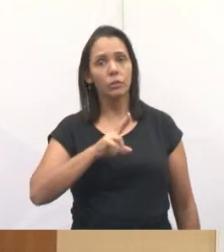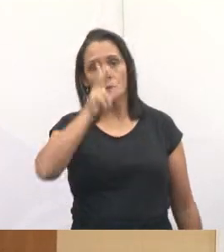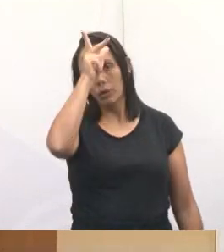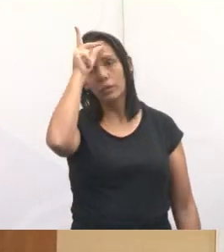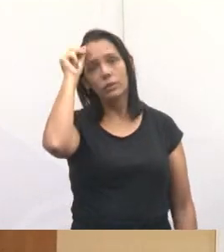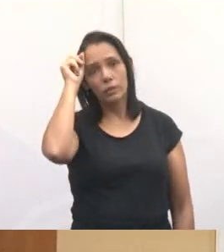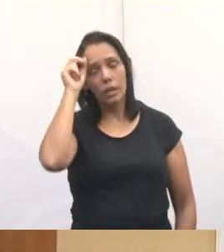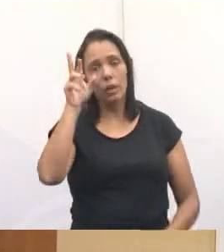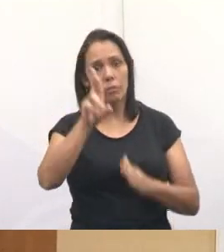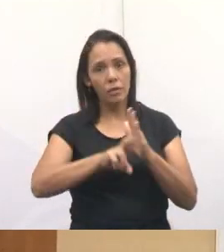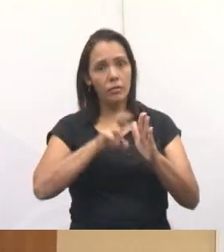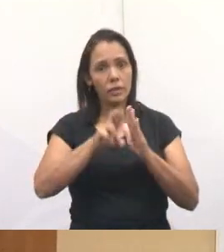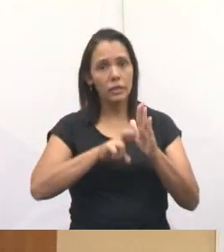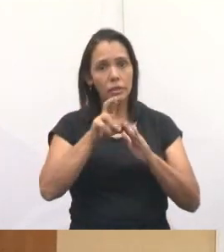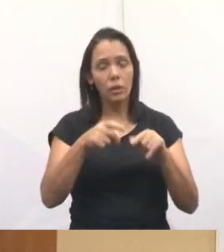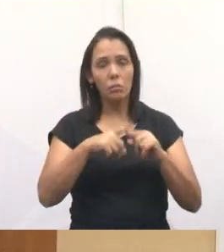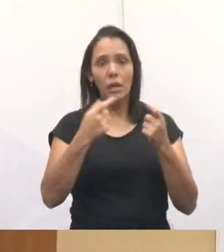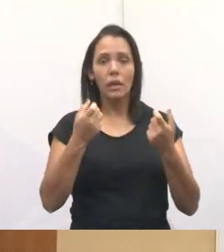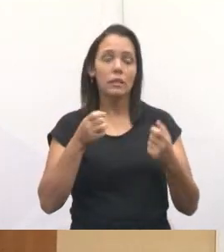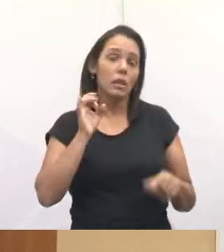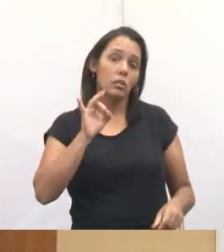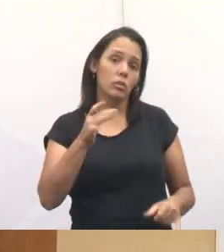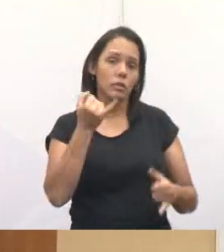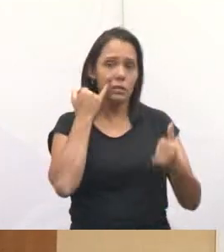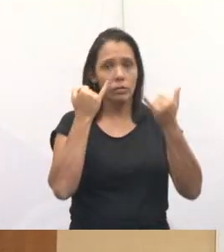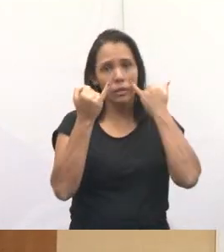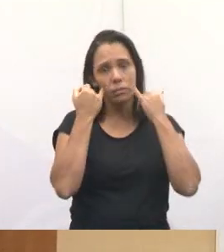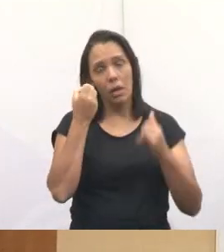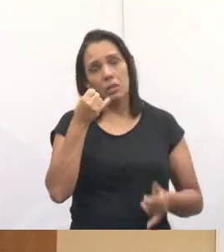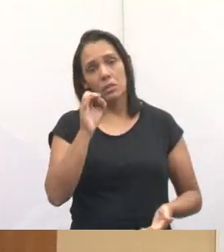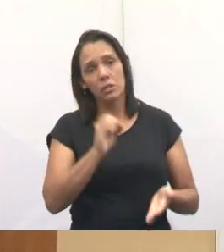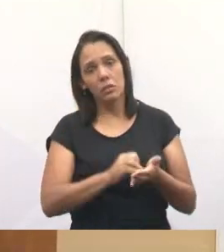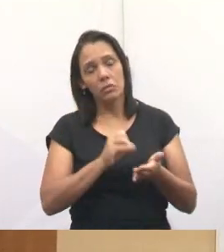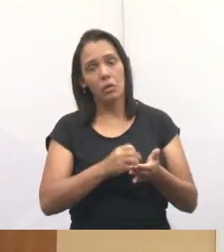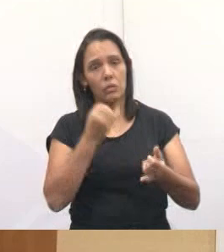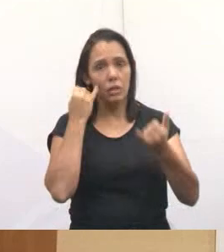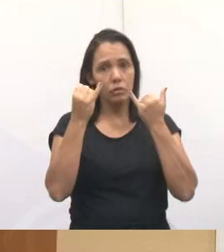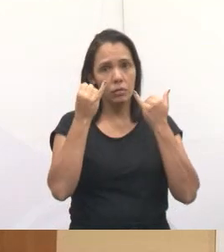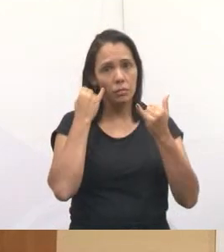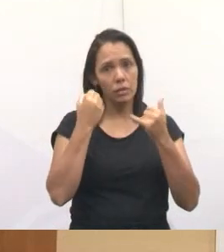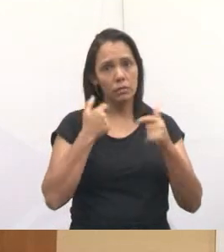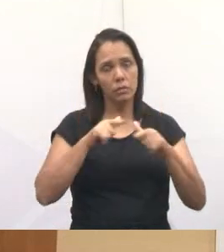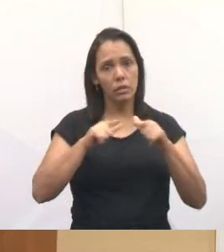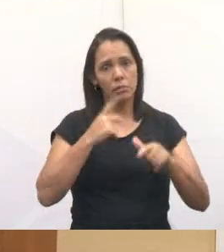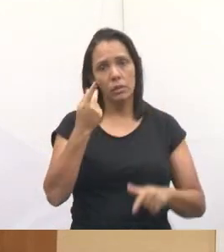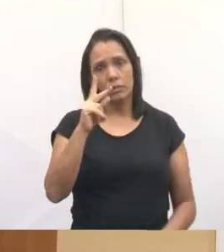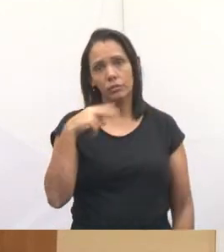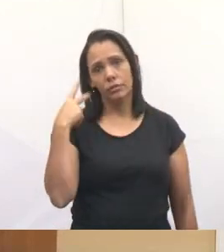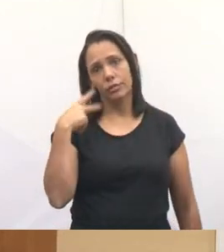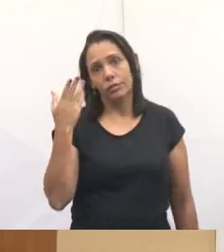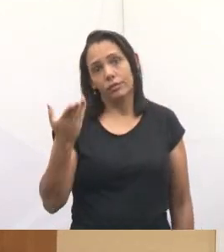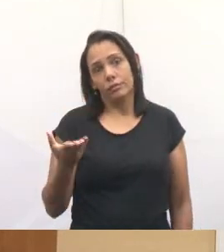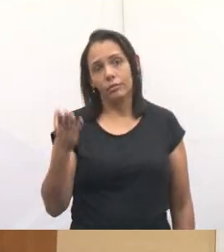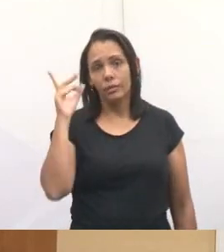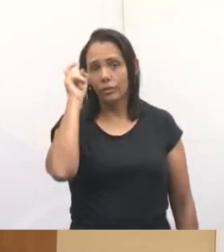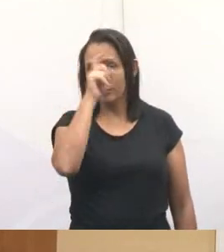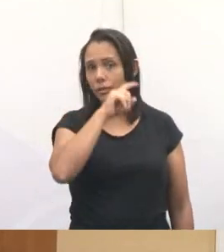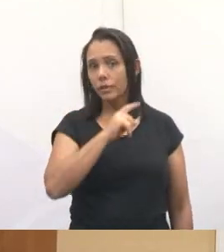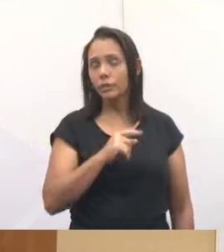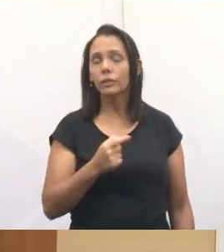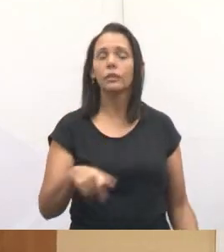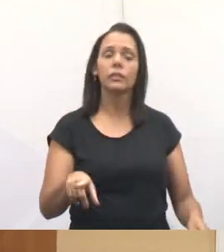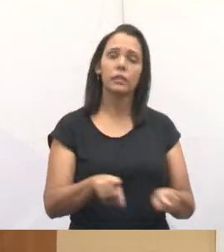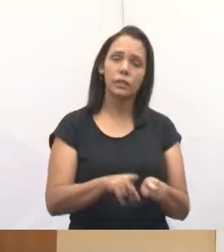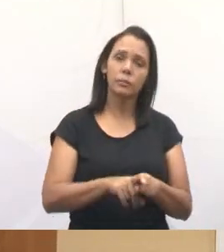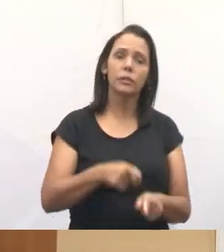fiscalizando o Executivo, só que precisa se informar. Se você não se informa do que o seu vereador está fazendo, fica difícil. Outra coisa